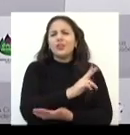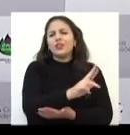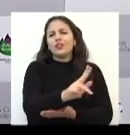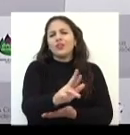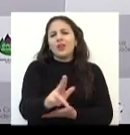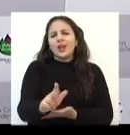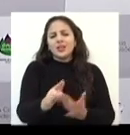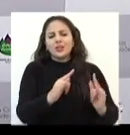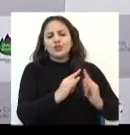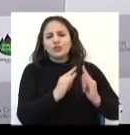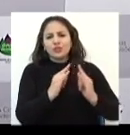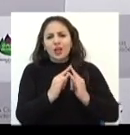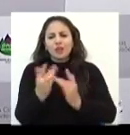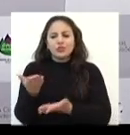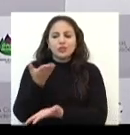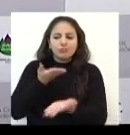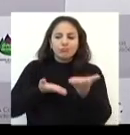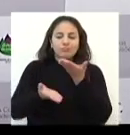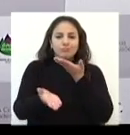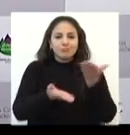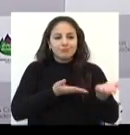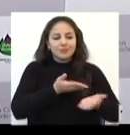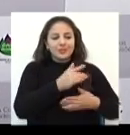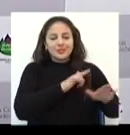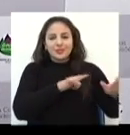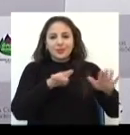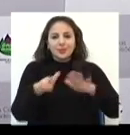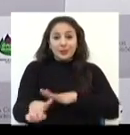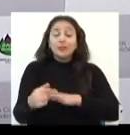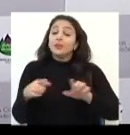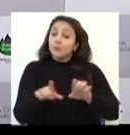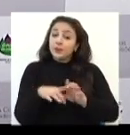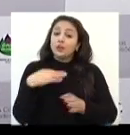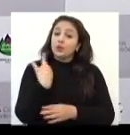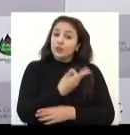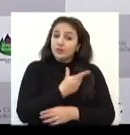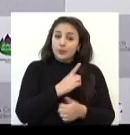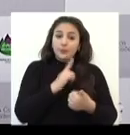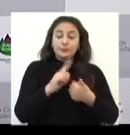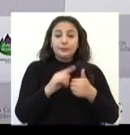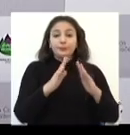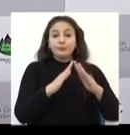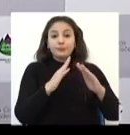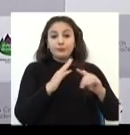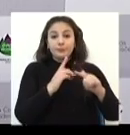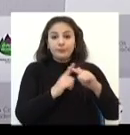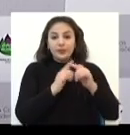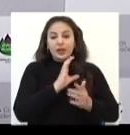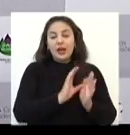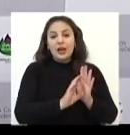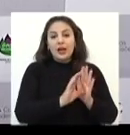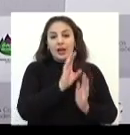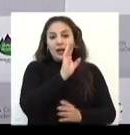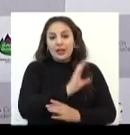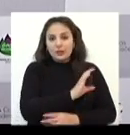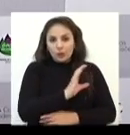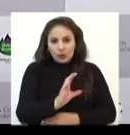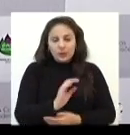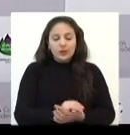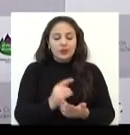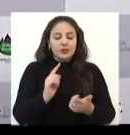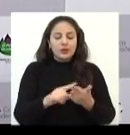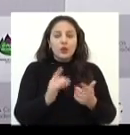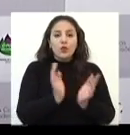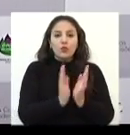entidades envolvidas nesta semana. Entre elas, nós temos a Igreja Católica, nós temos o Fórum de